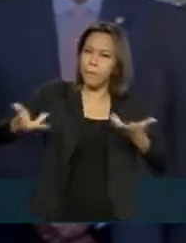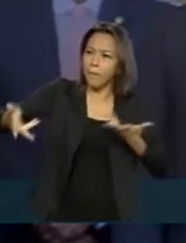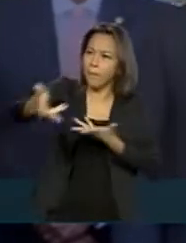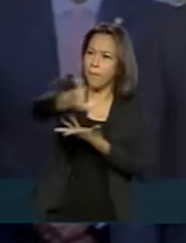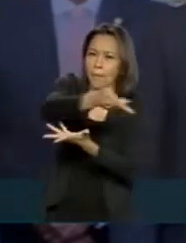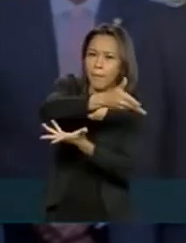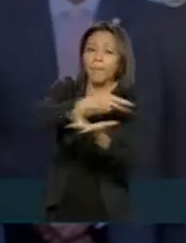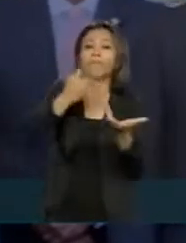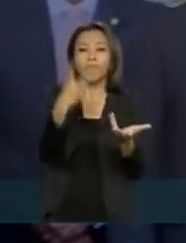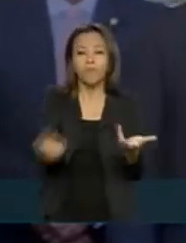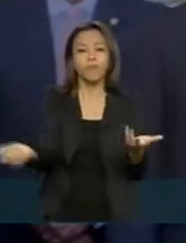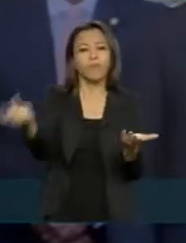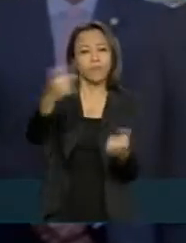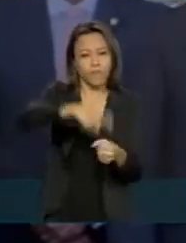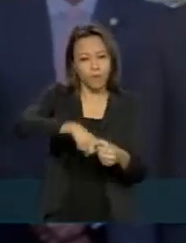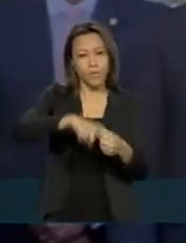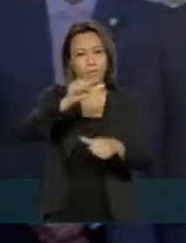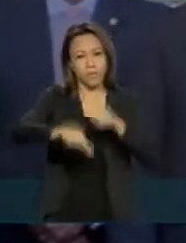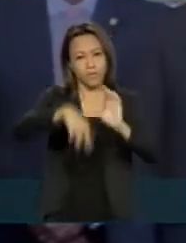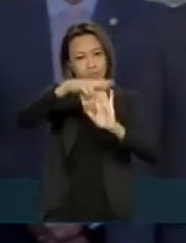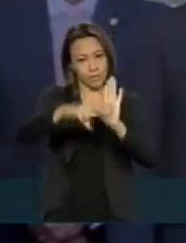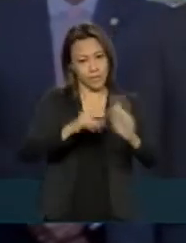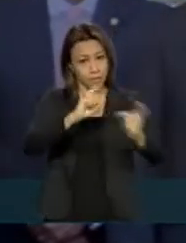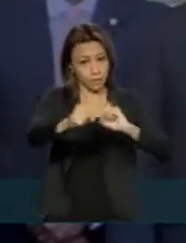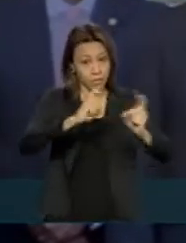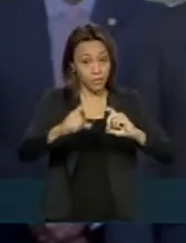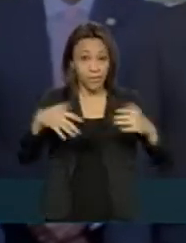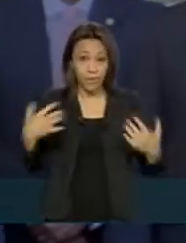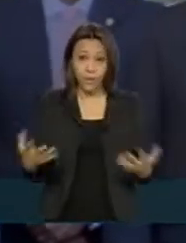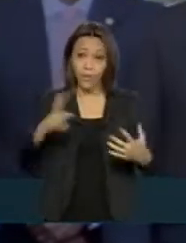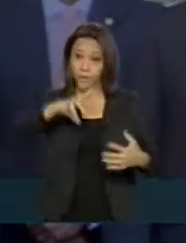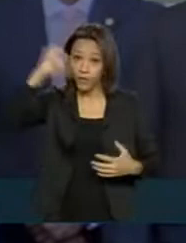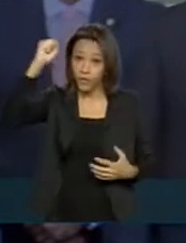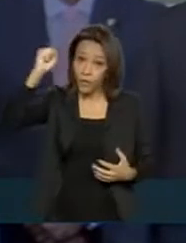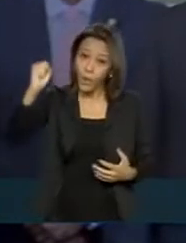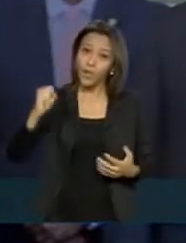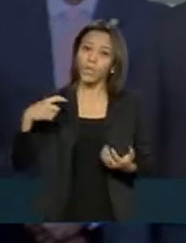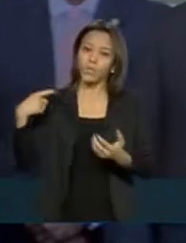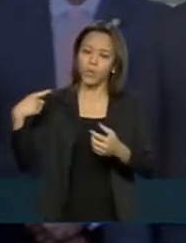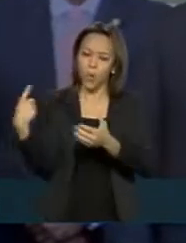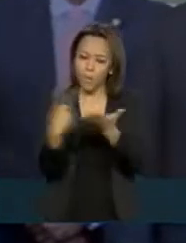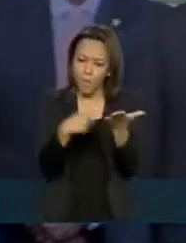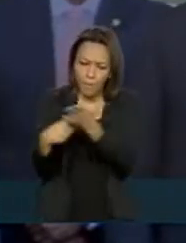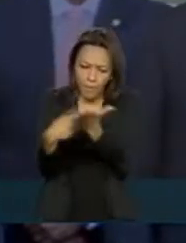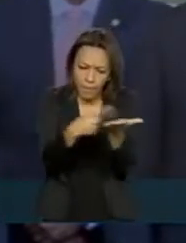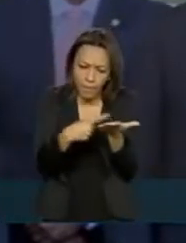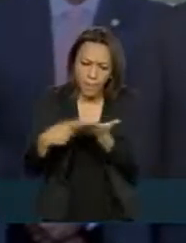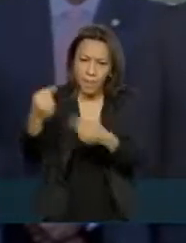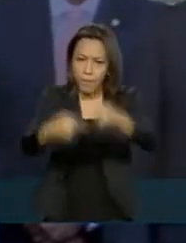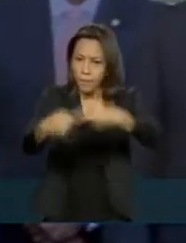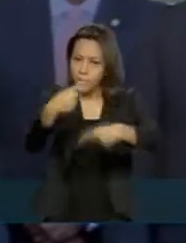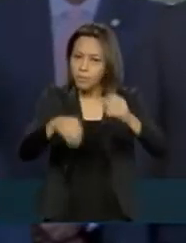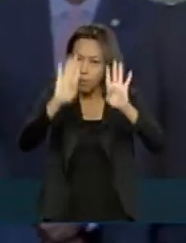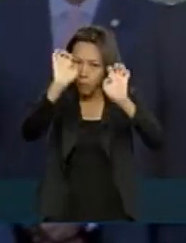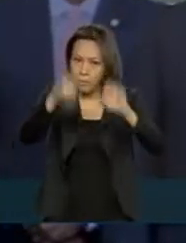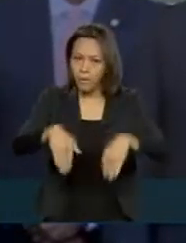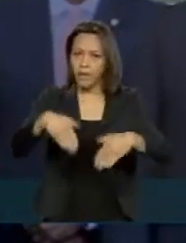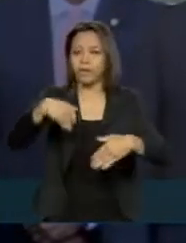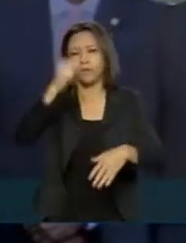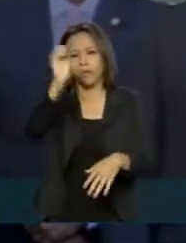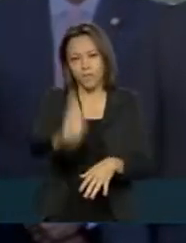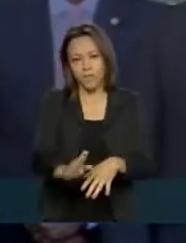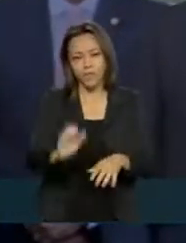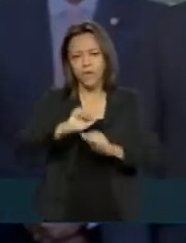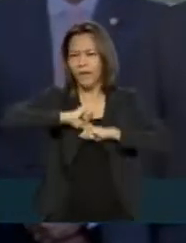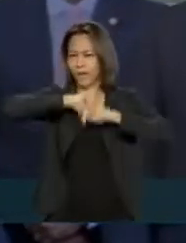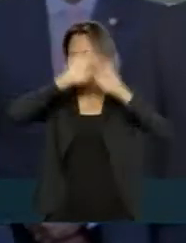as reformas que o Brasil necessita. Portanto, é uma vitória da articulação política pelo bem do Brasil, num movimento muito